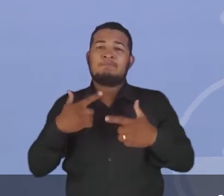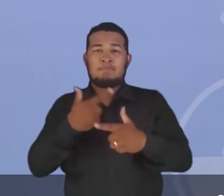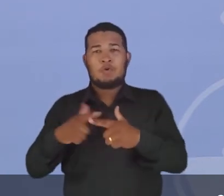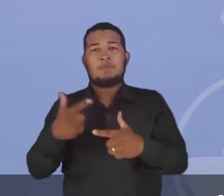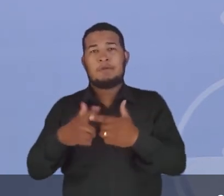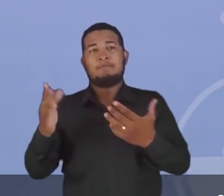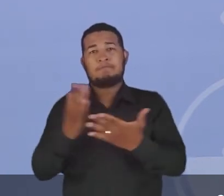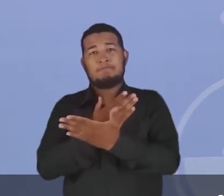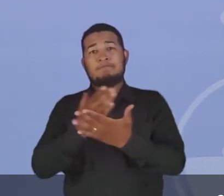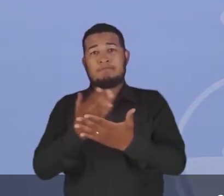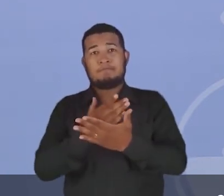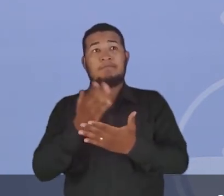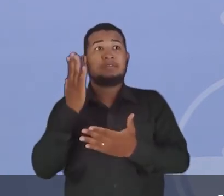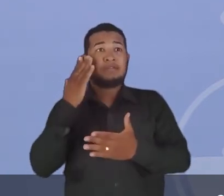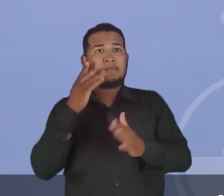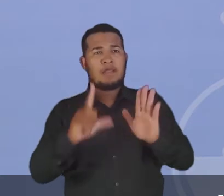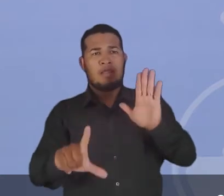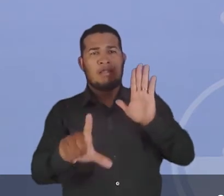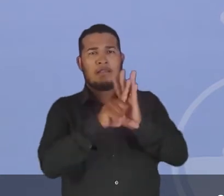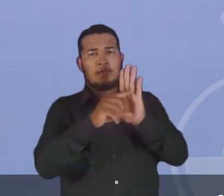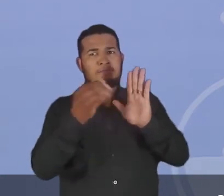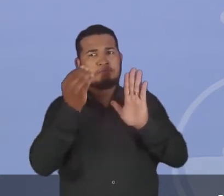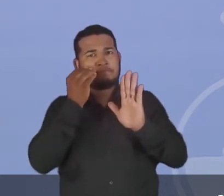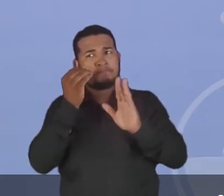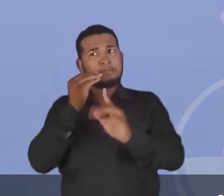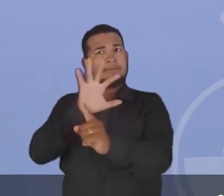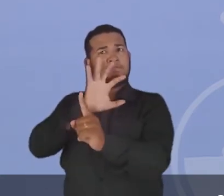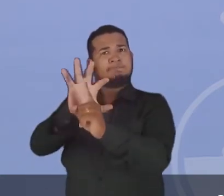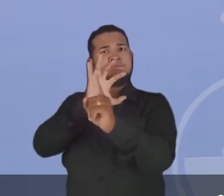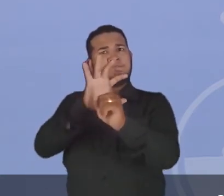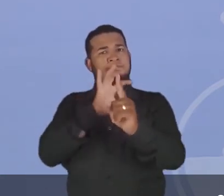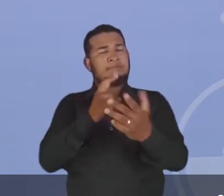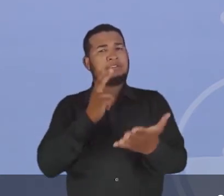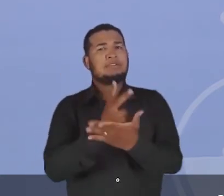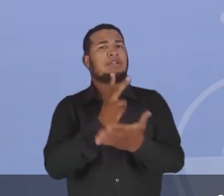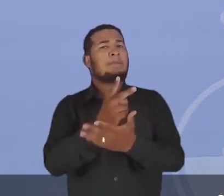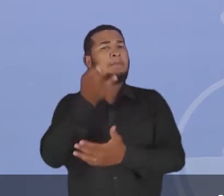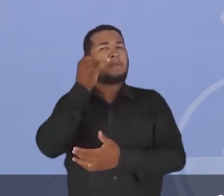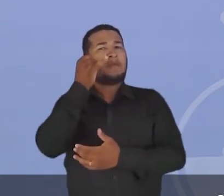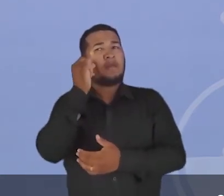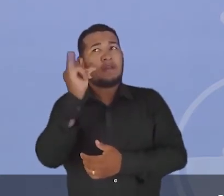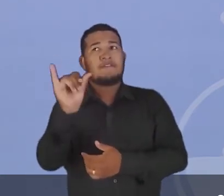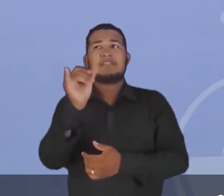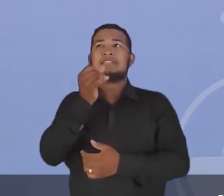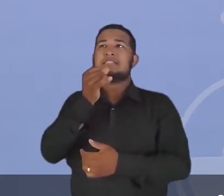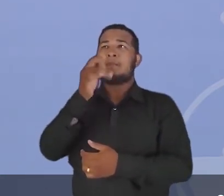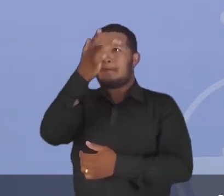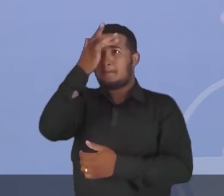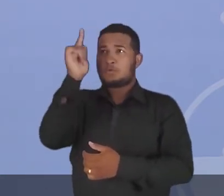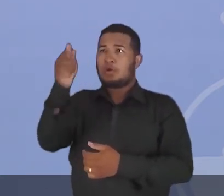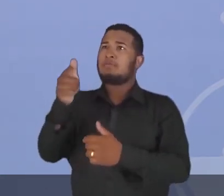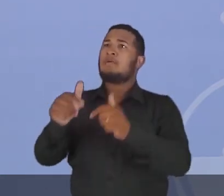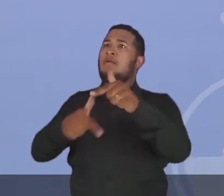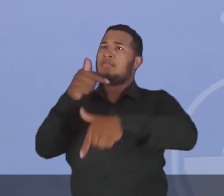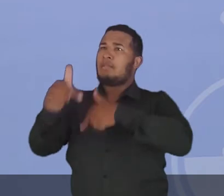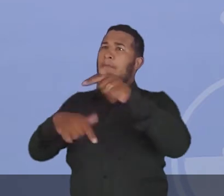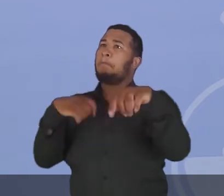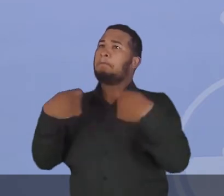problemas, apesar da legislação buscar intervir sempre para manter esse trabalhador temporário com